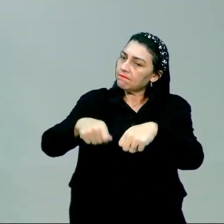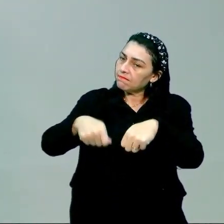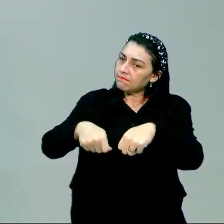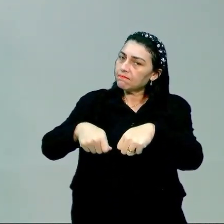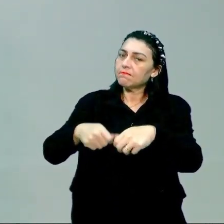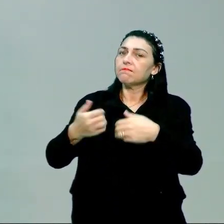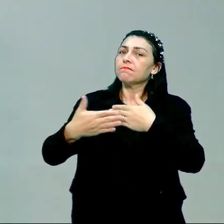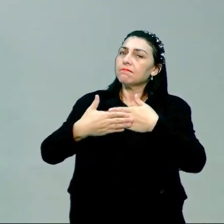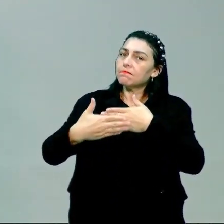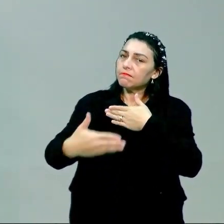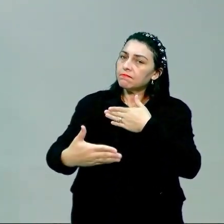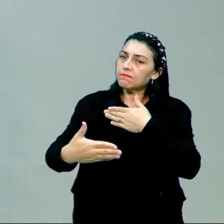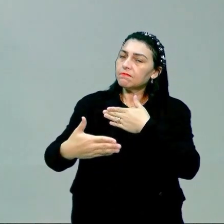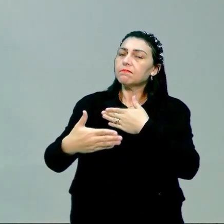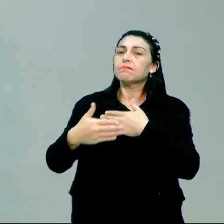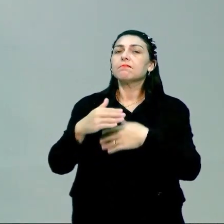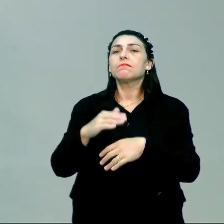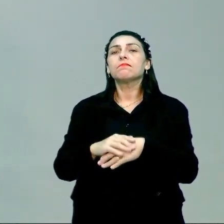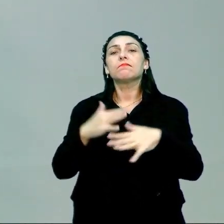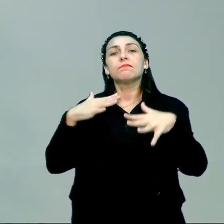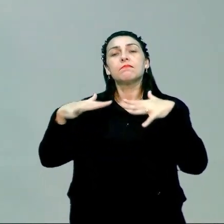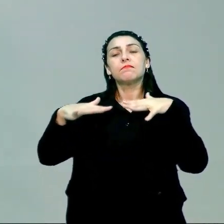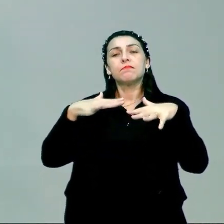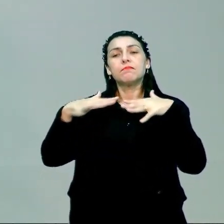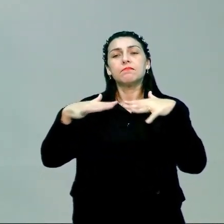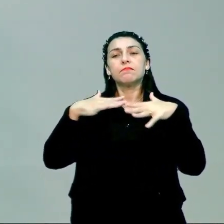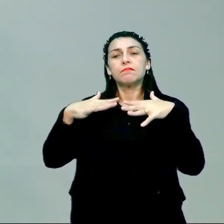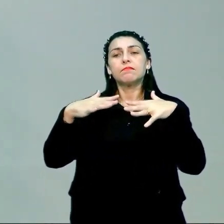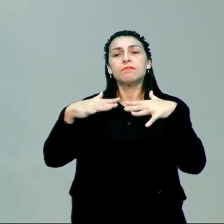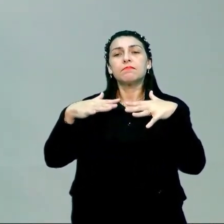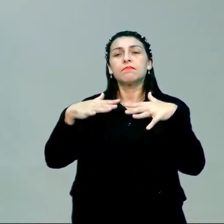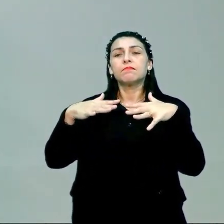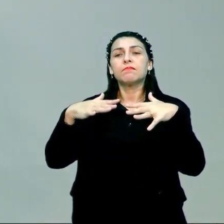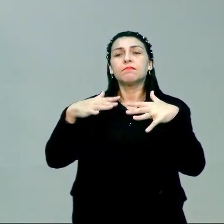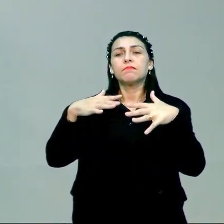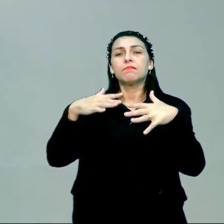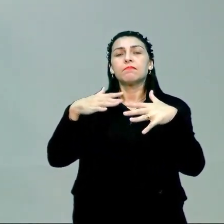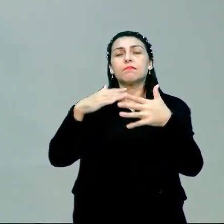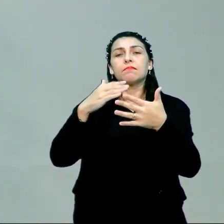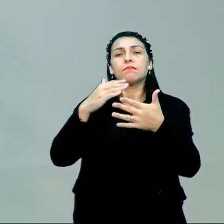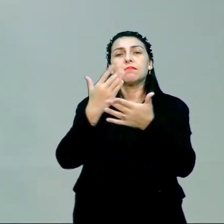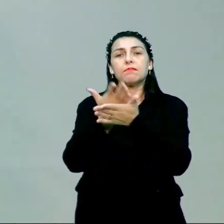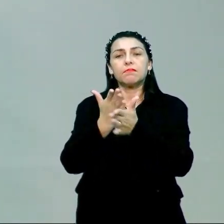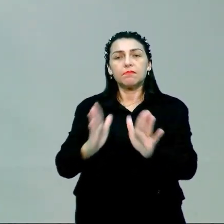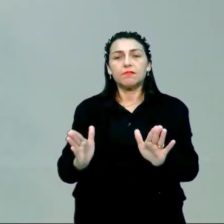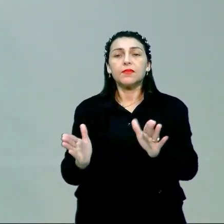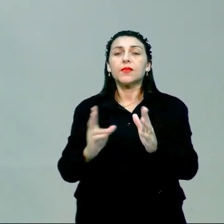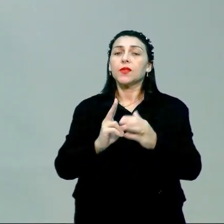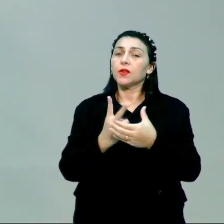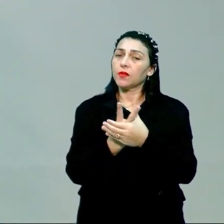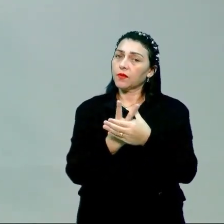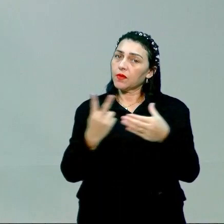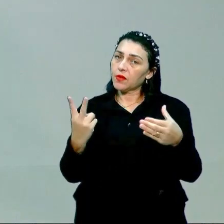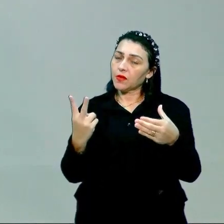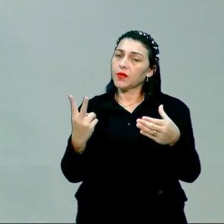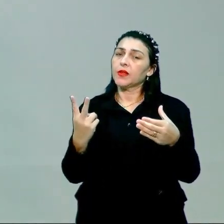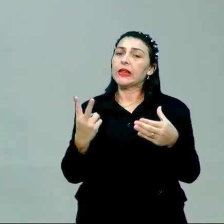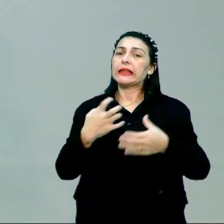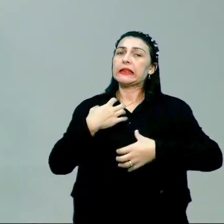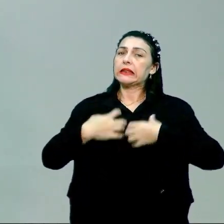a partir desses movimentos de ruptura, desses movimentos de vanguarda, dessas